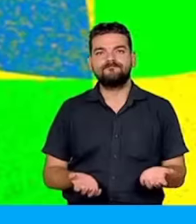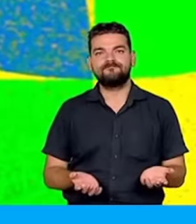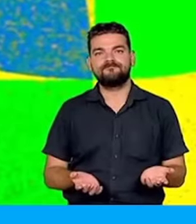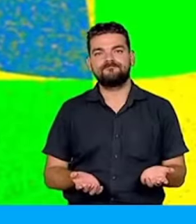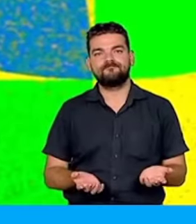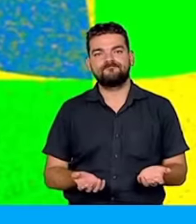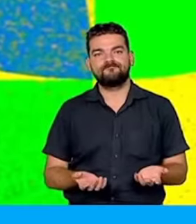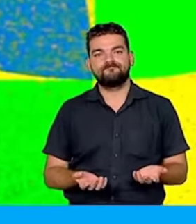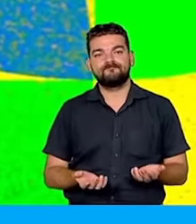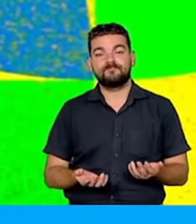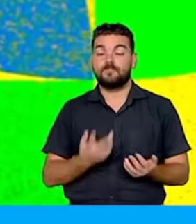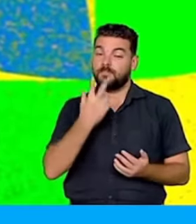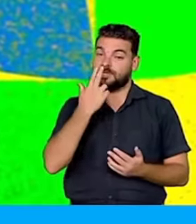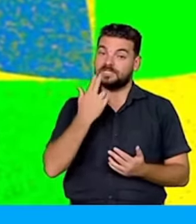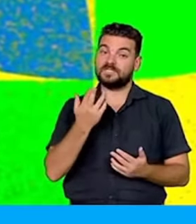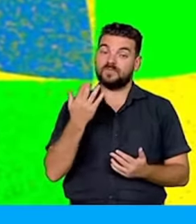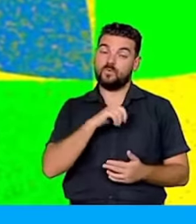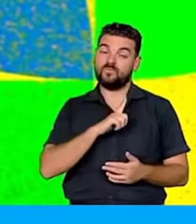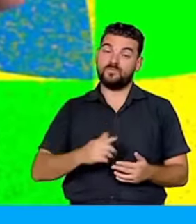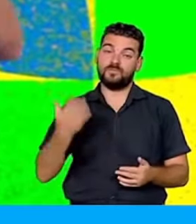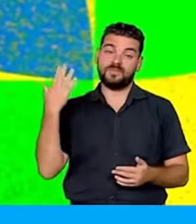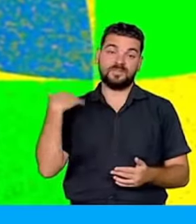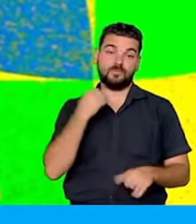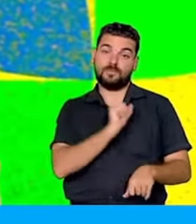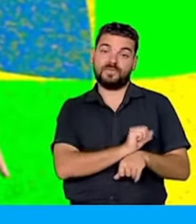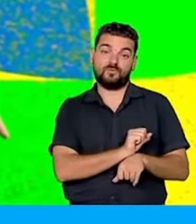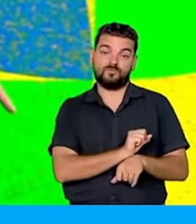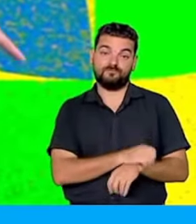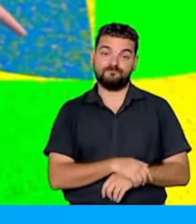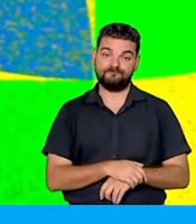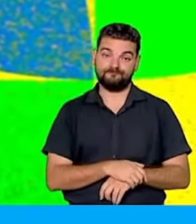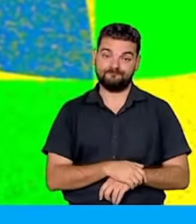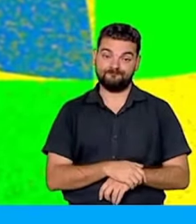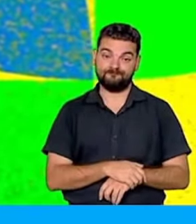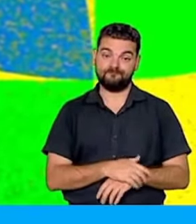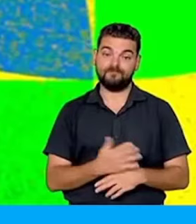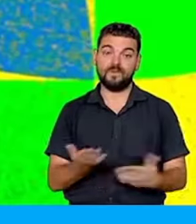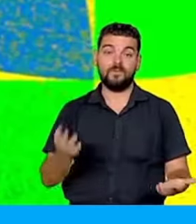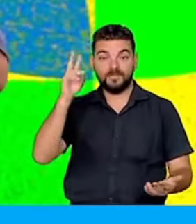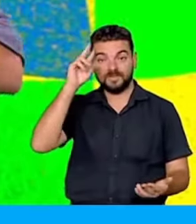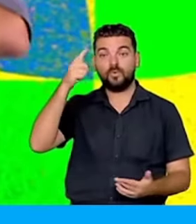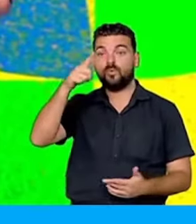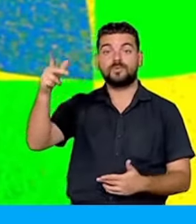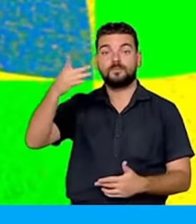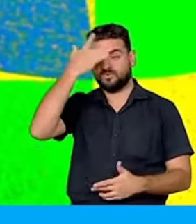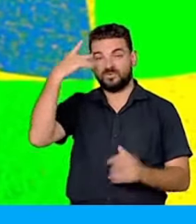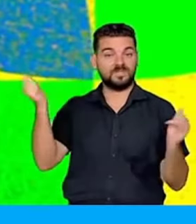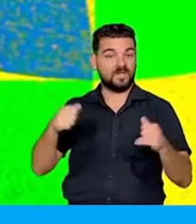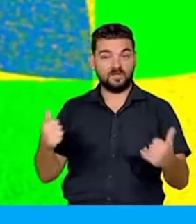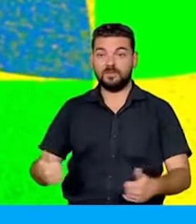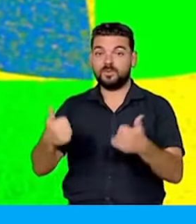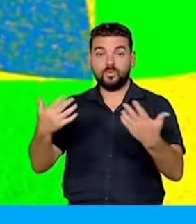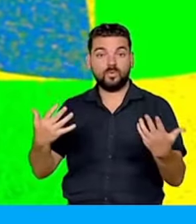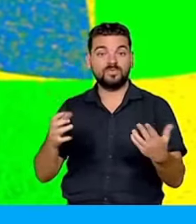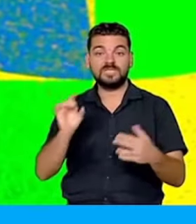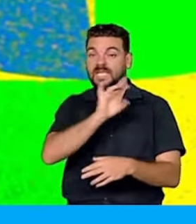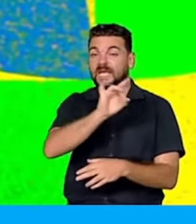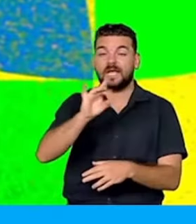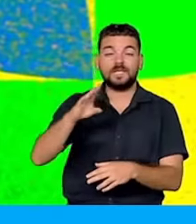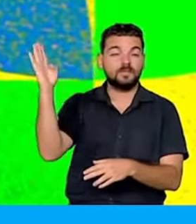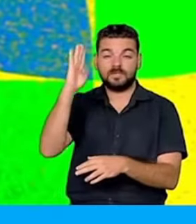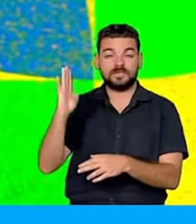não tivesse sido isso, o que não seria a vida da Andréia? o que não seria a vida dos